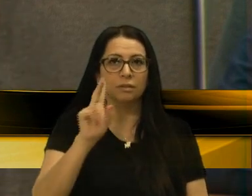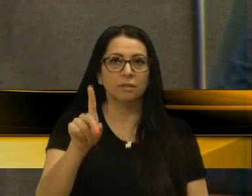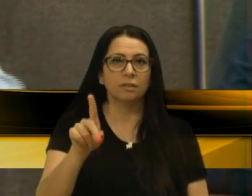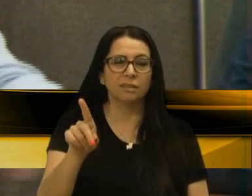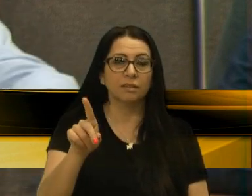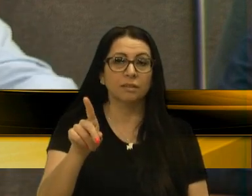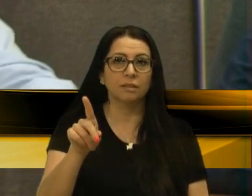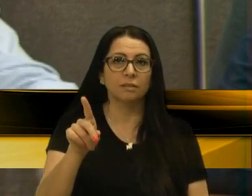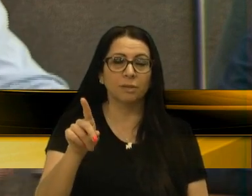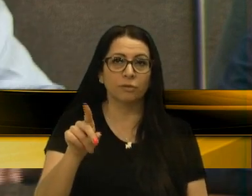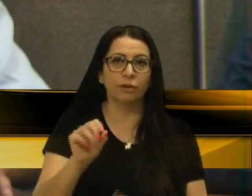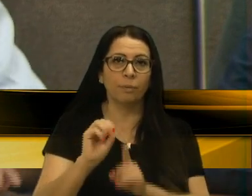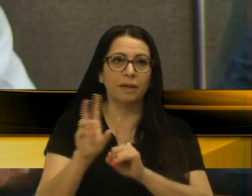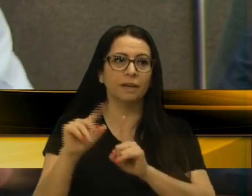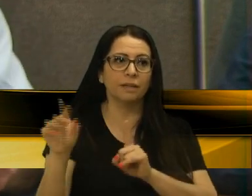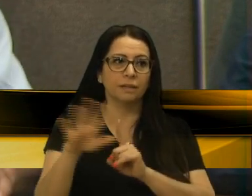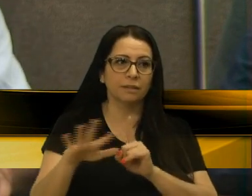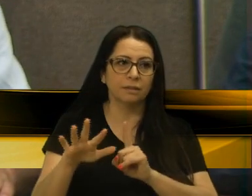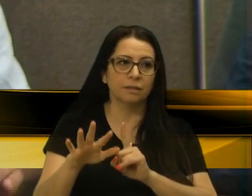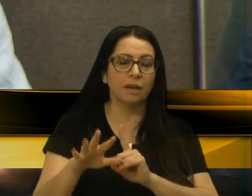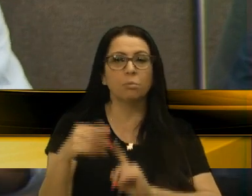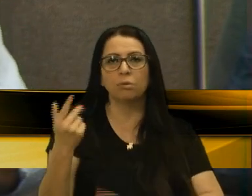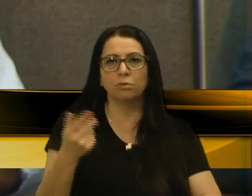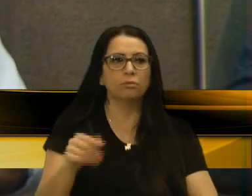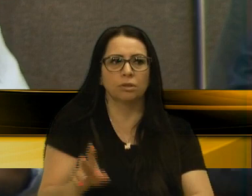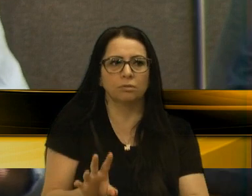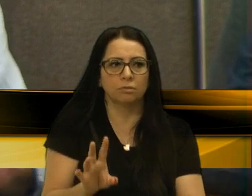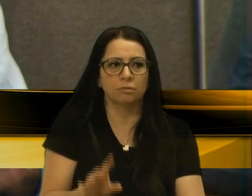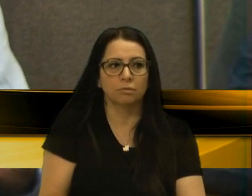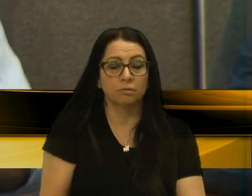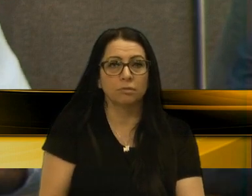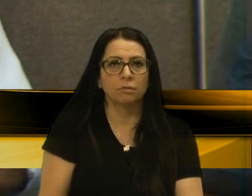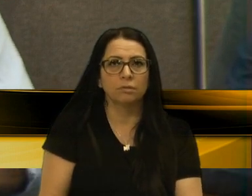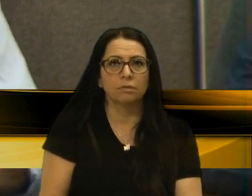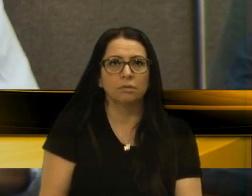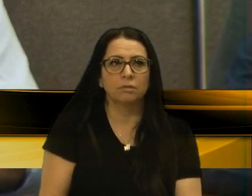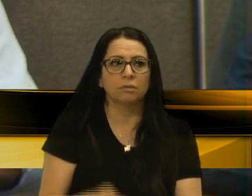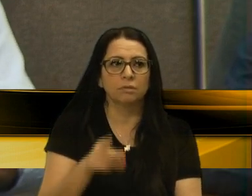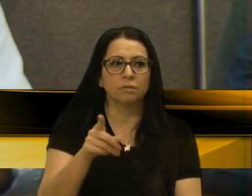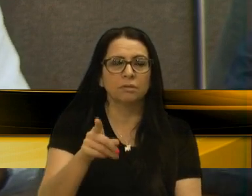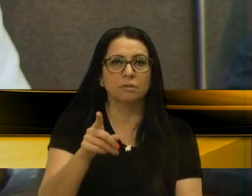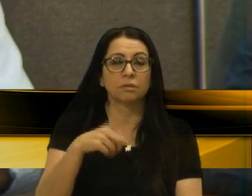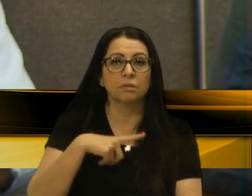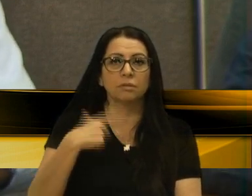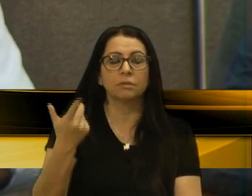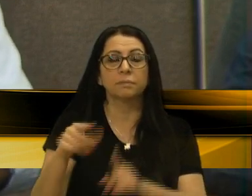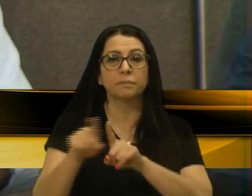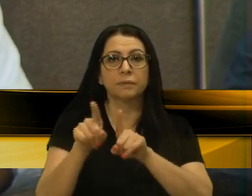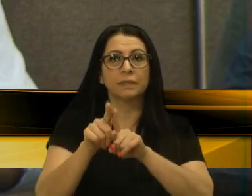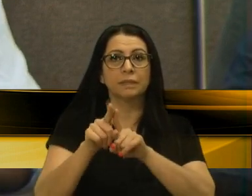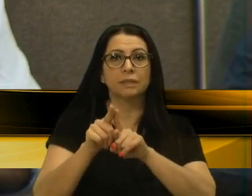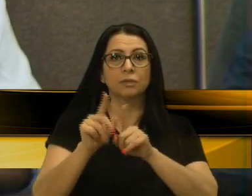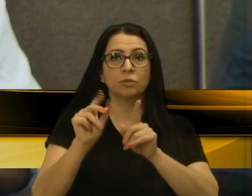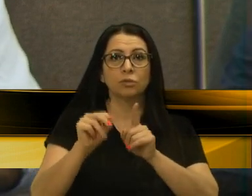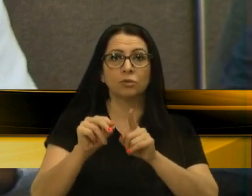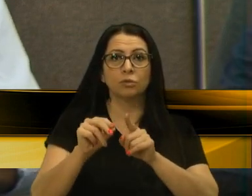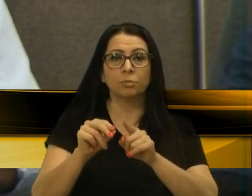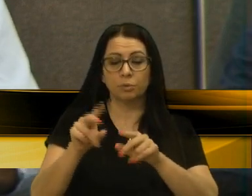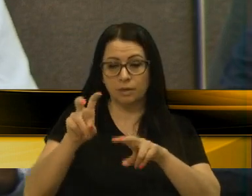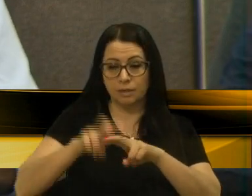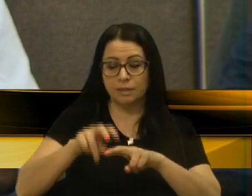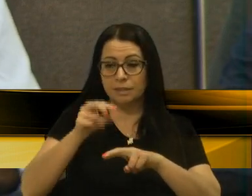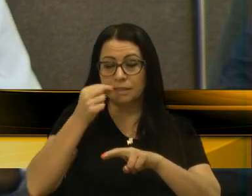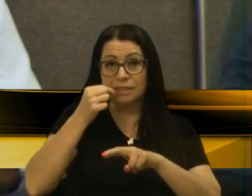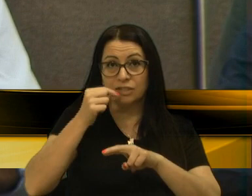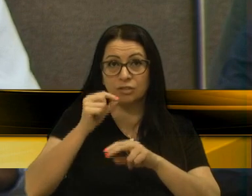página 19 do Geraldo Pioneiro de hoje, tem aqui uma matéria escrita, com cadeira de dentista